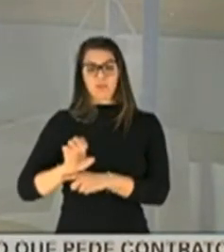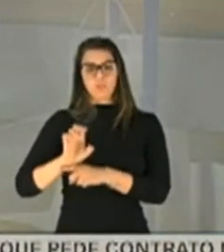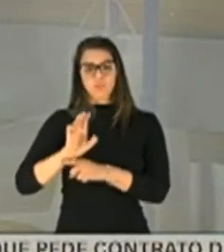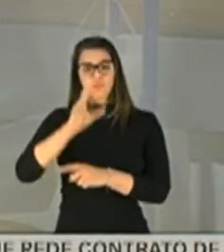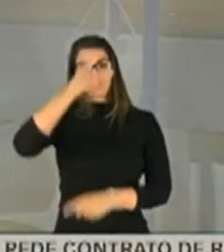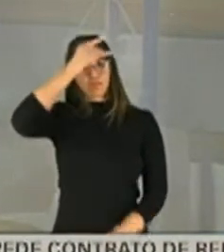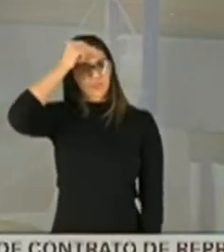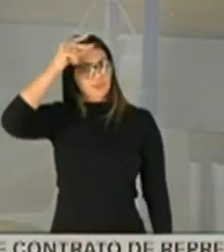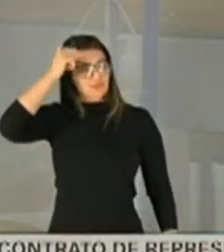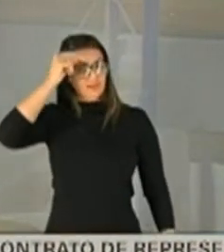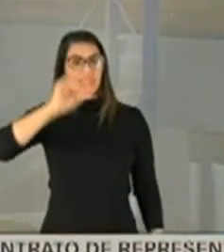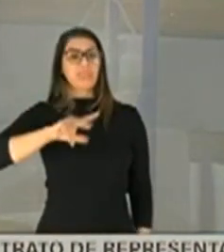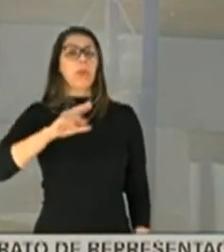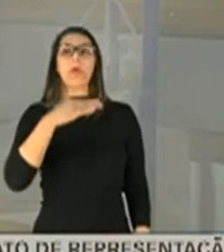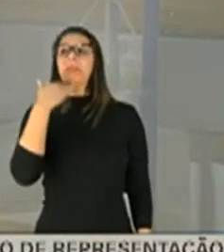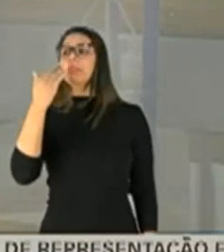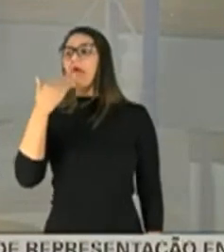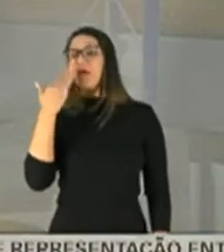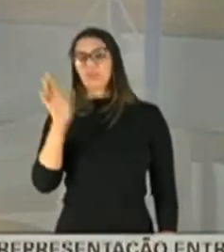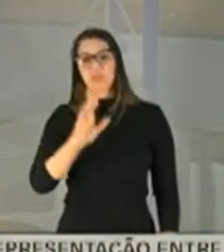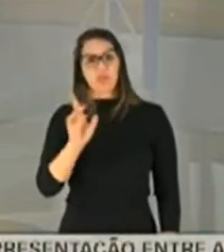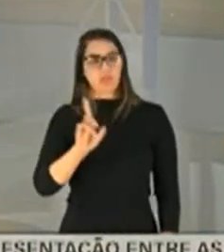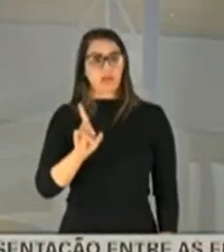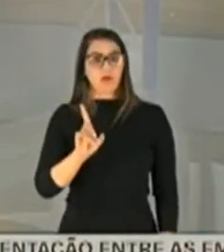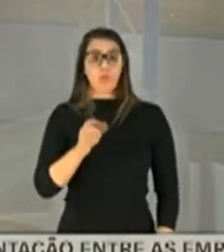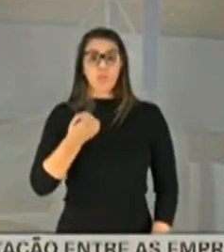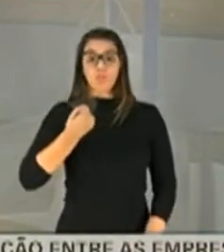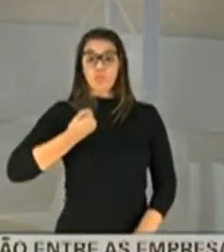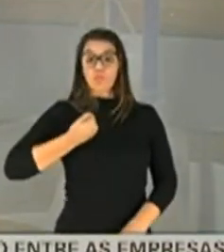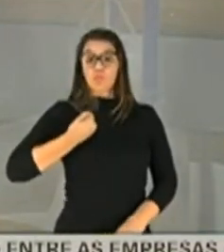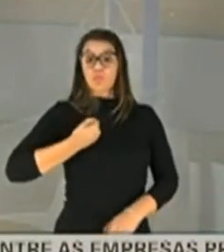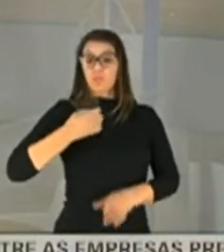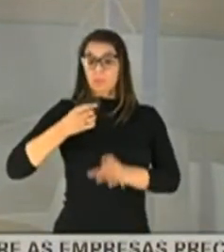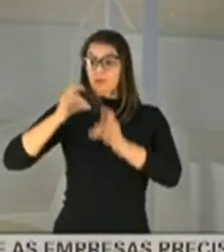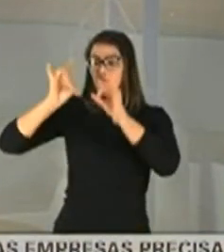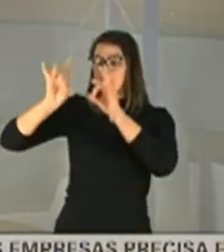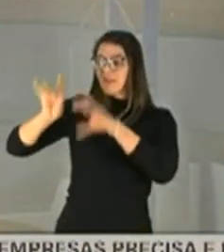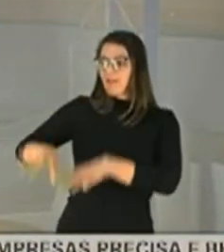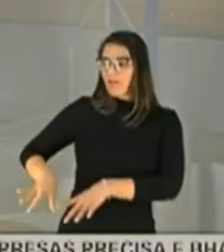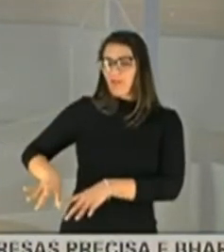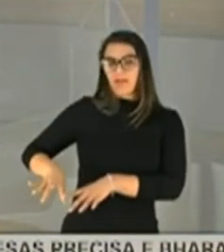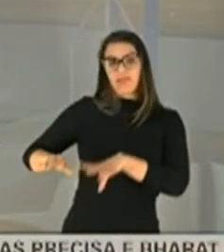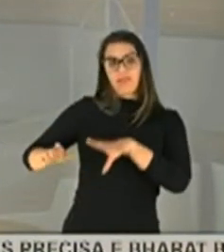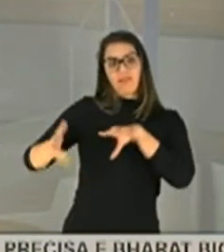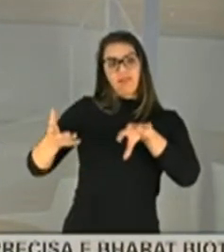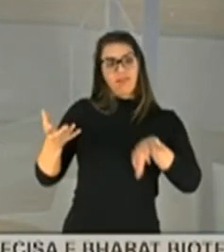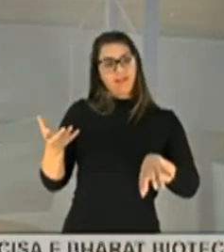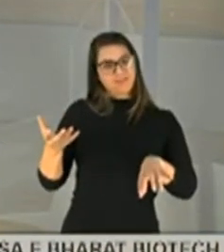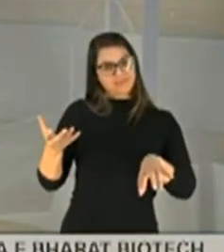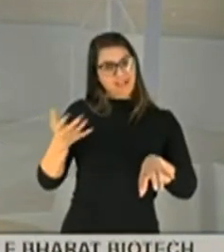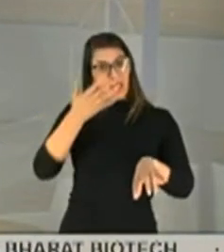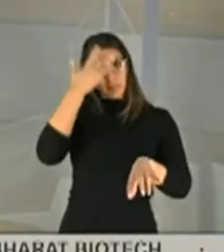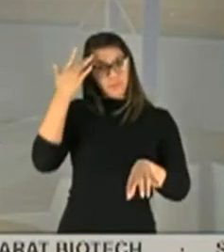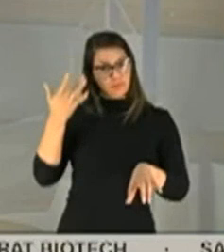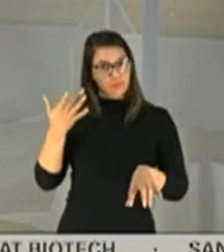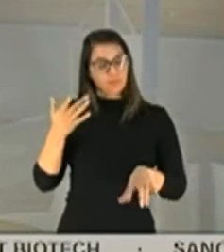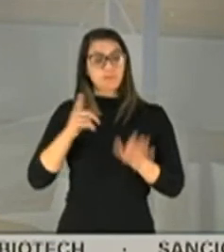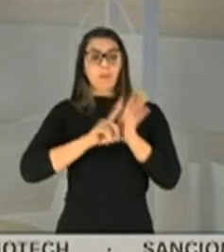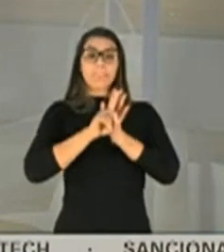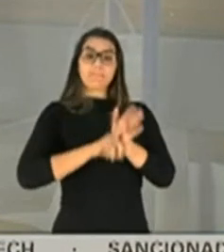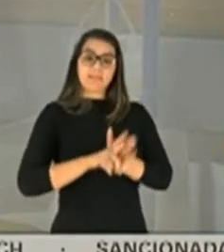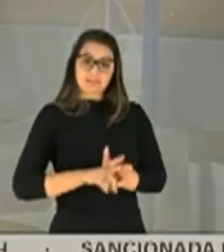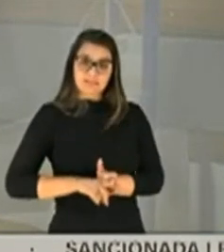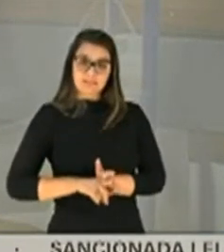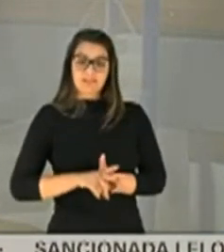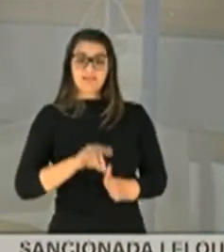não é à toa os números crescentes de rejeição ao Congresso Nacional. Pesquisa do Datafolha,